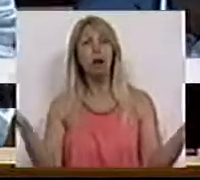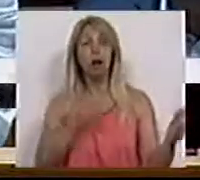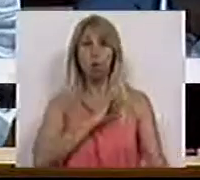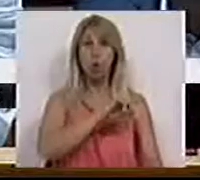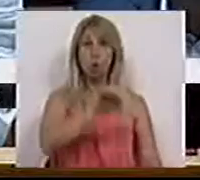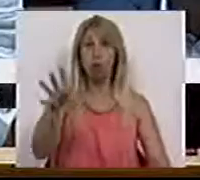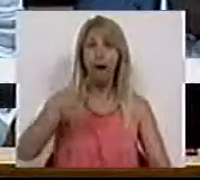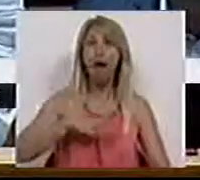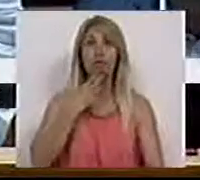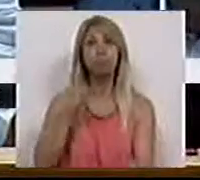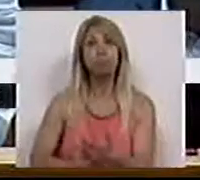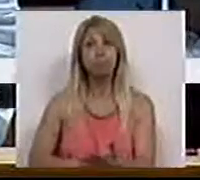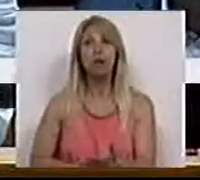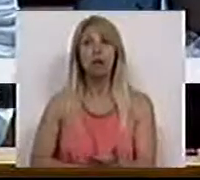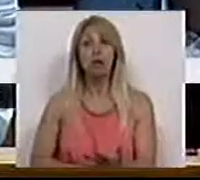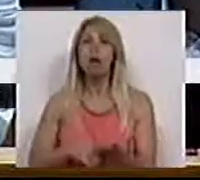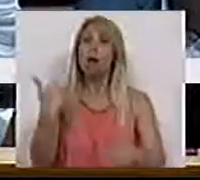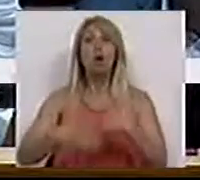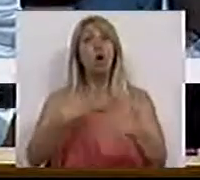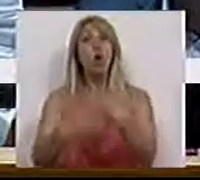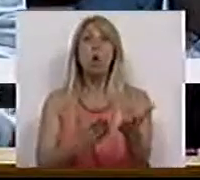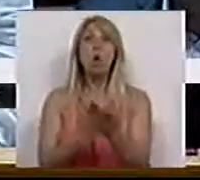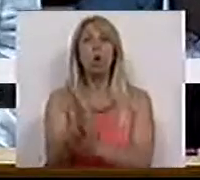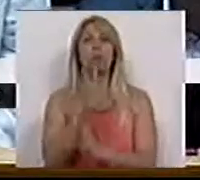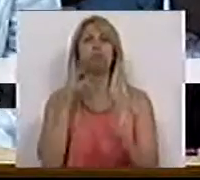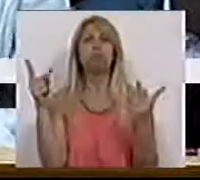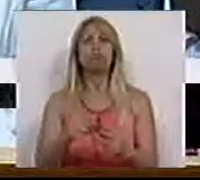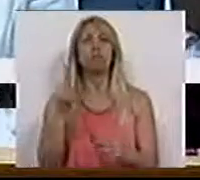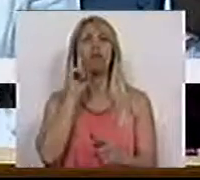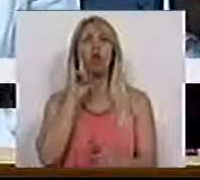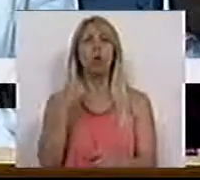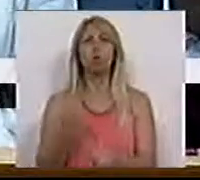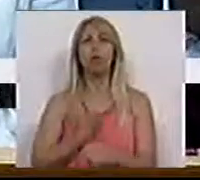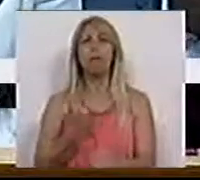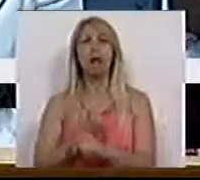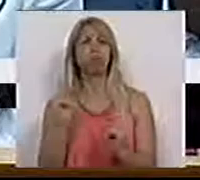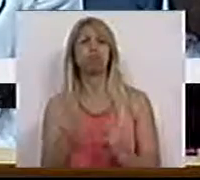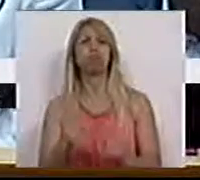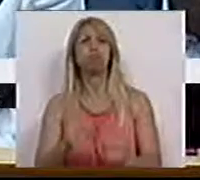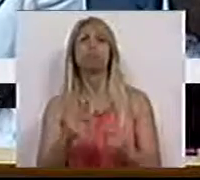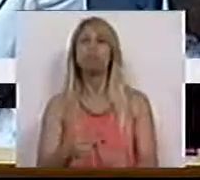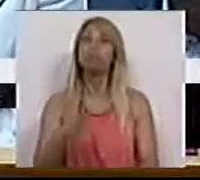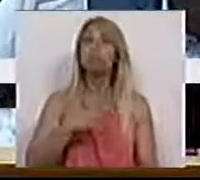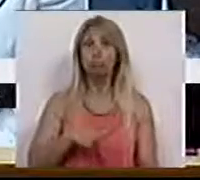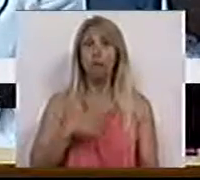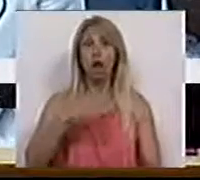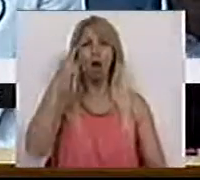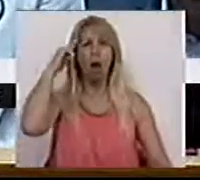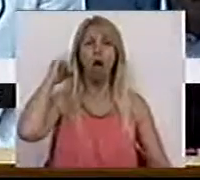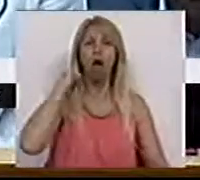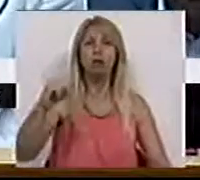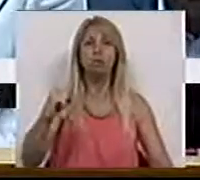senhores querem verdadeiramente é continuar a cortar no valor do trabalho e querem fazer um ataque